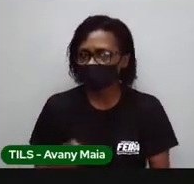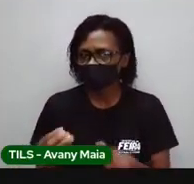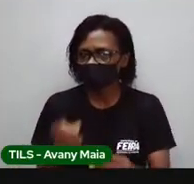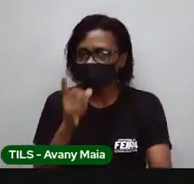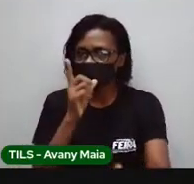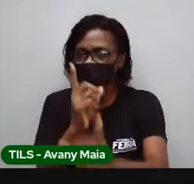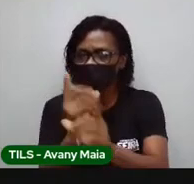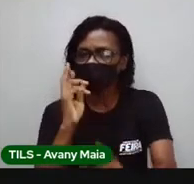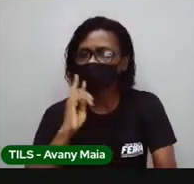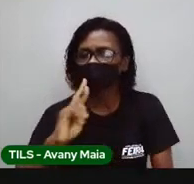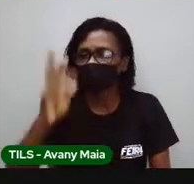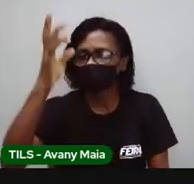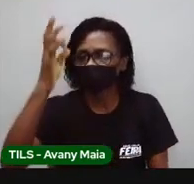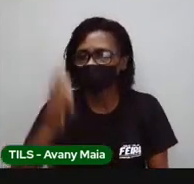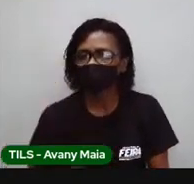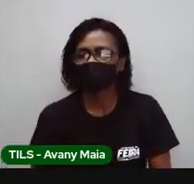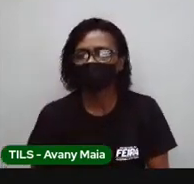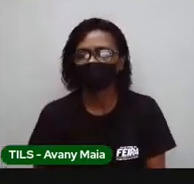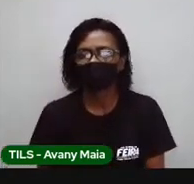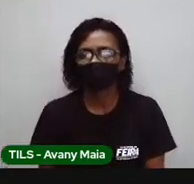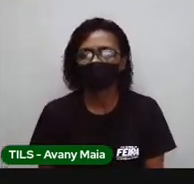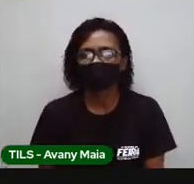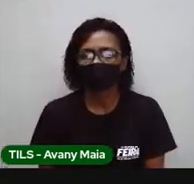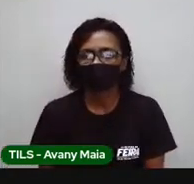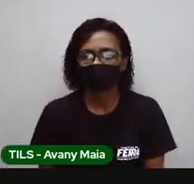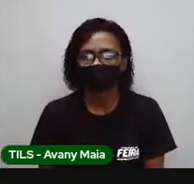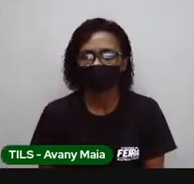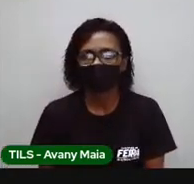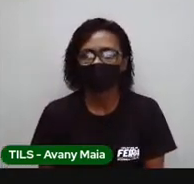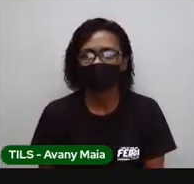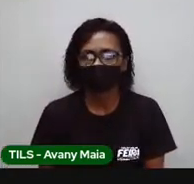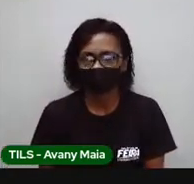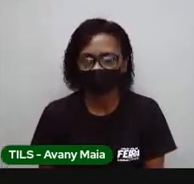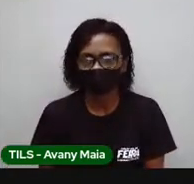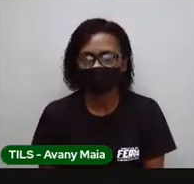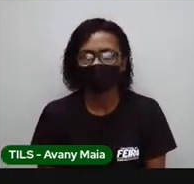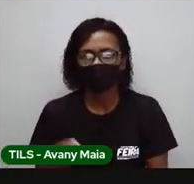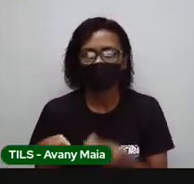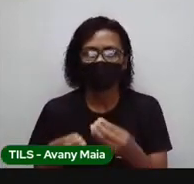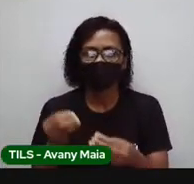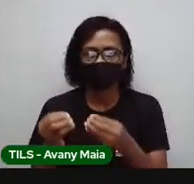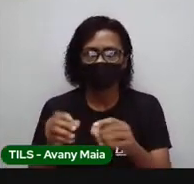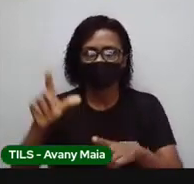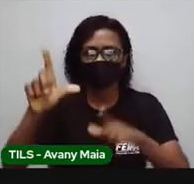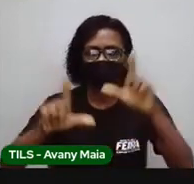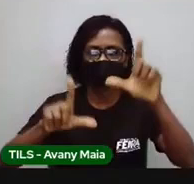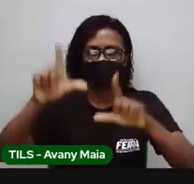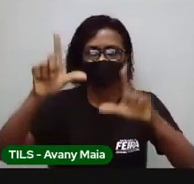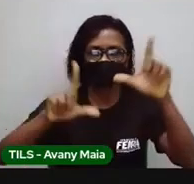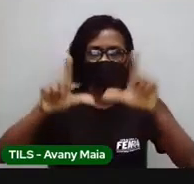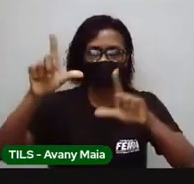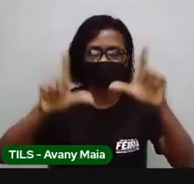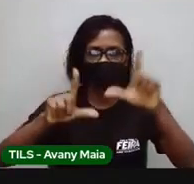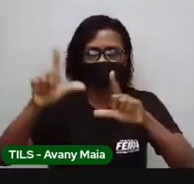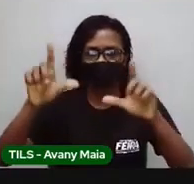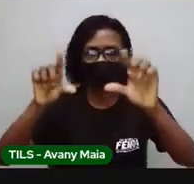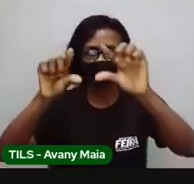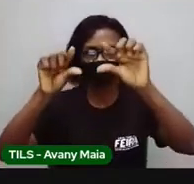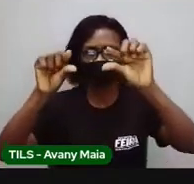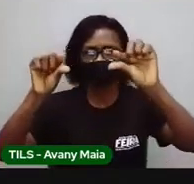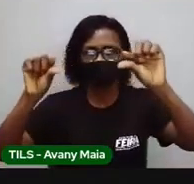o consumo de energia dessa TV em quilowatts, hora. Tá bom?